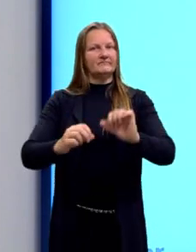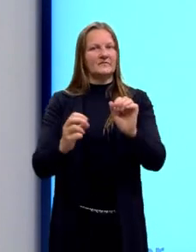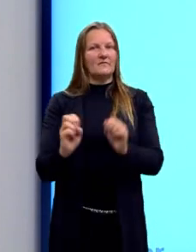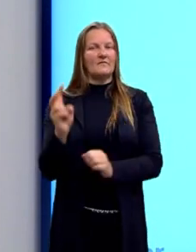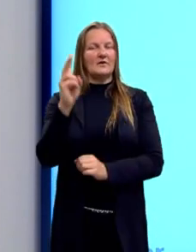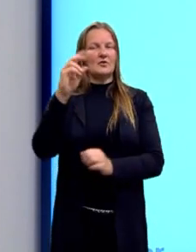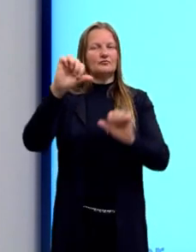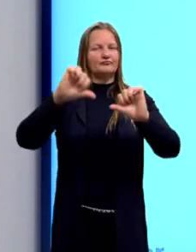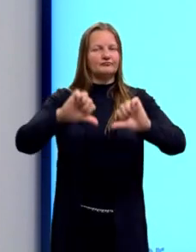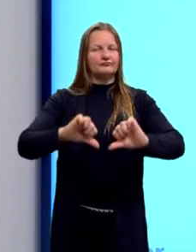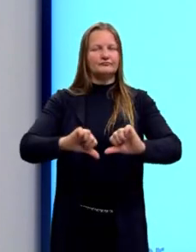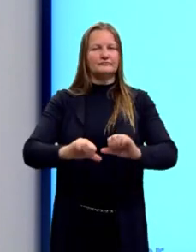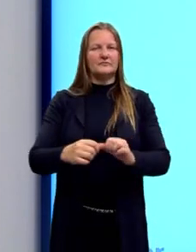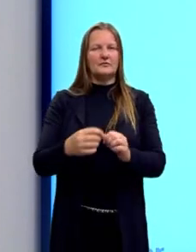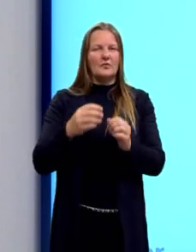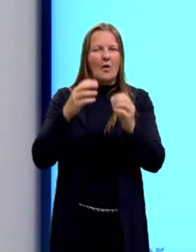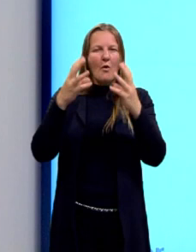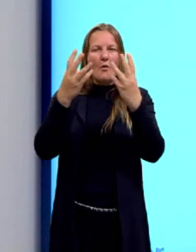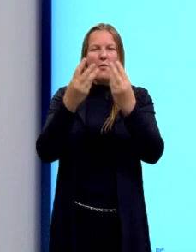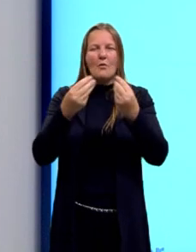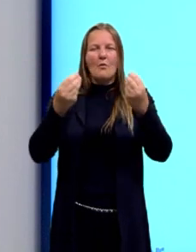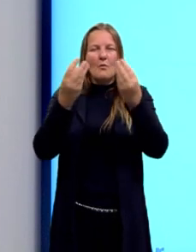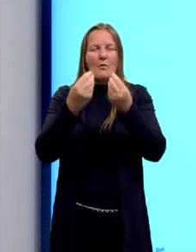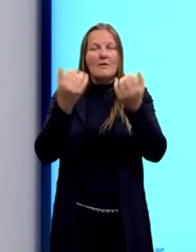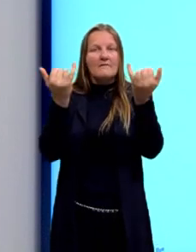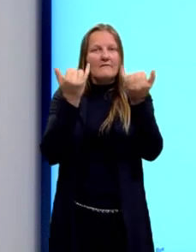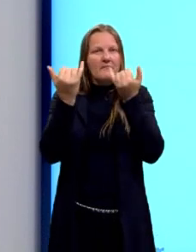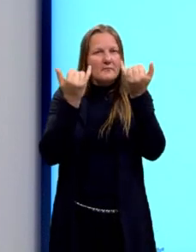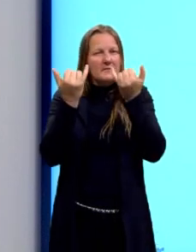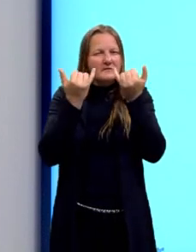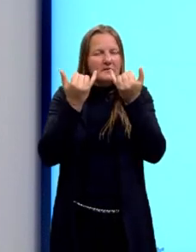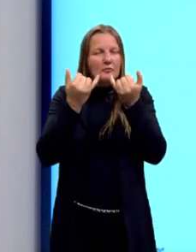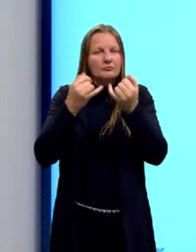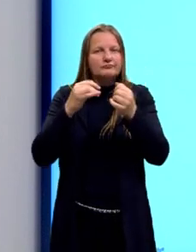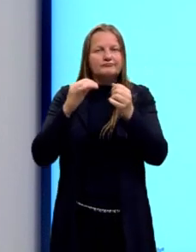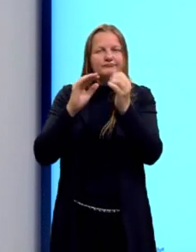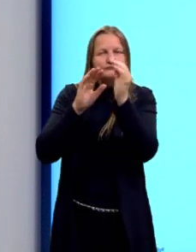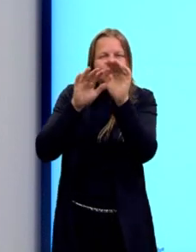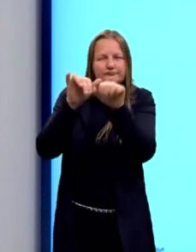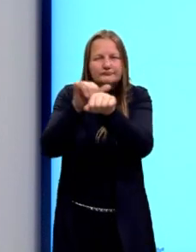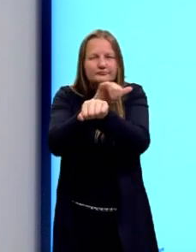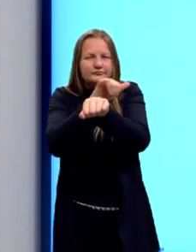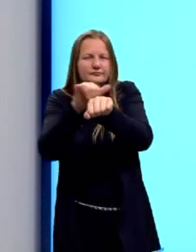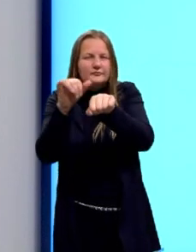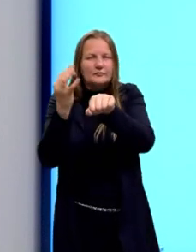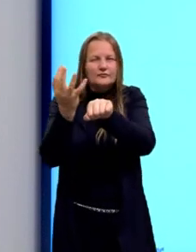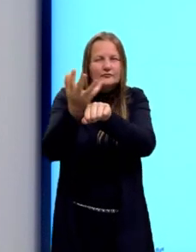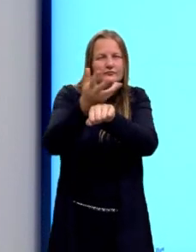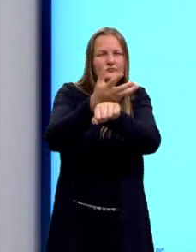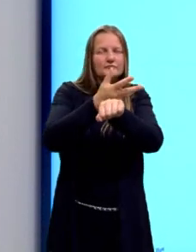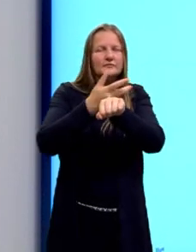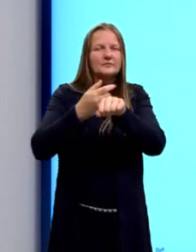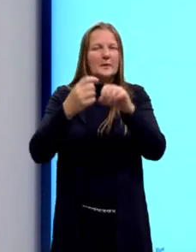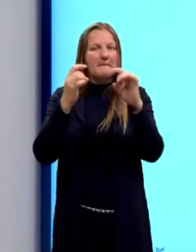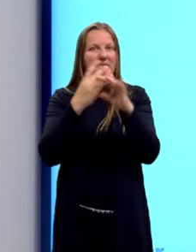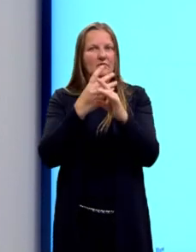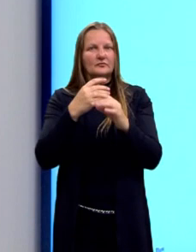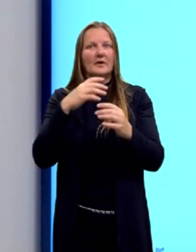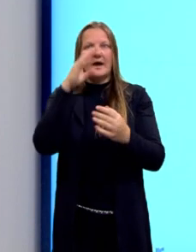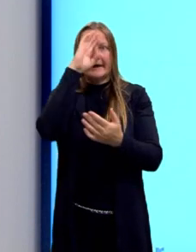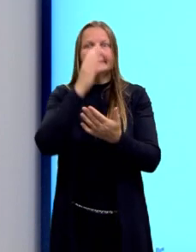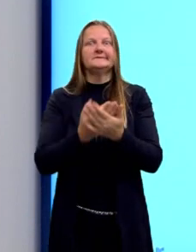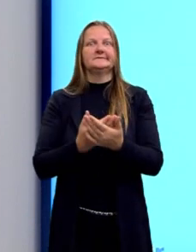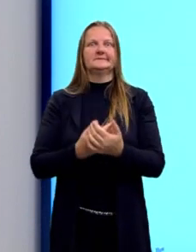uma nuance que está nos enganando, está nos trapaceando, já traz elementos prontos para que nós